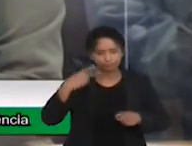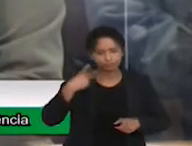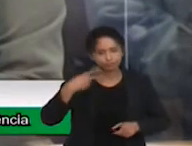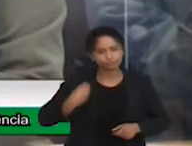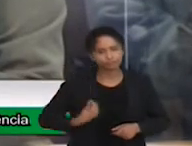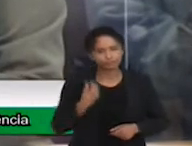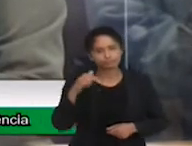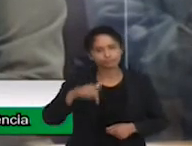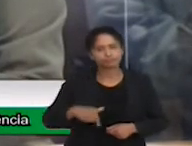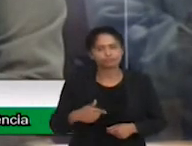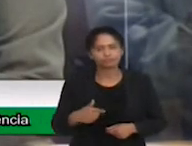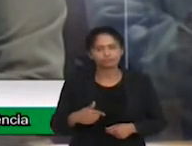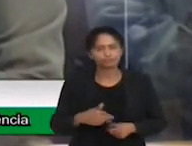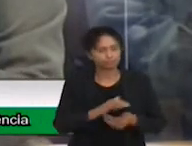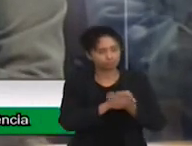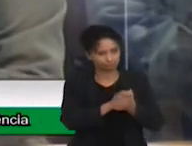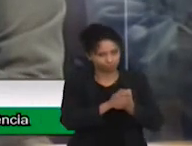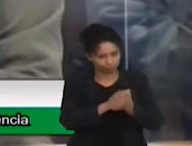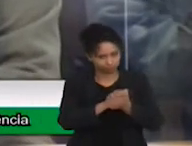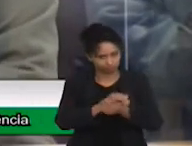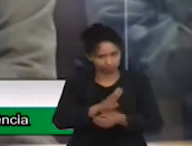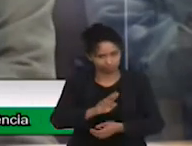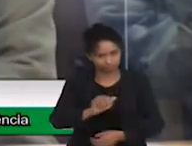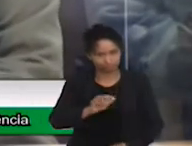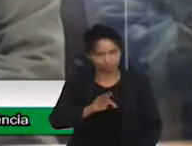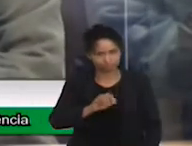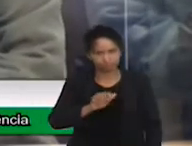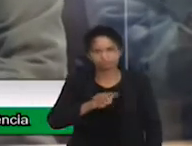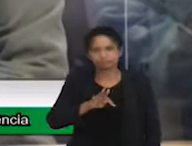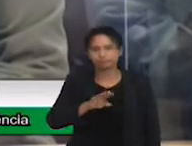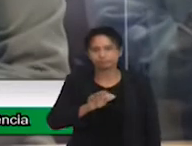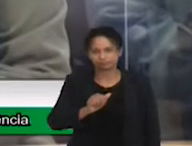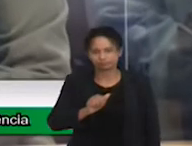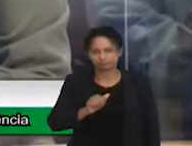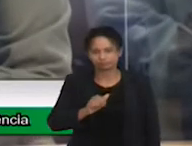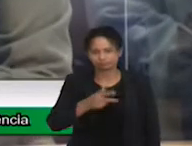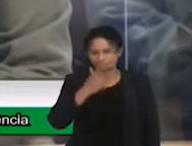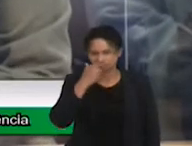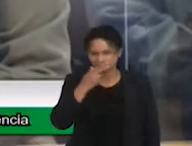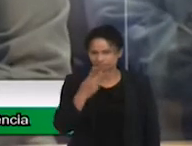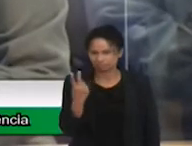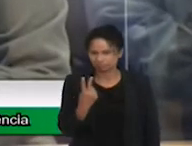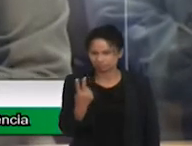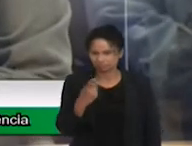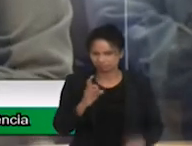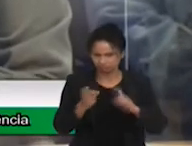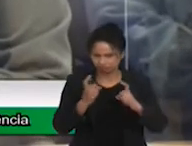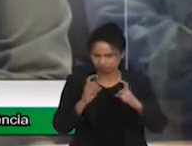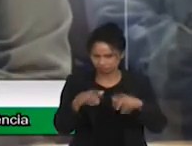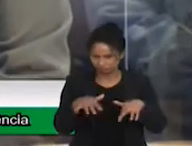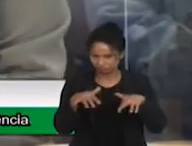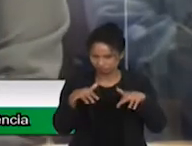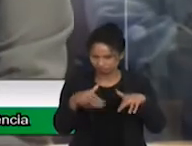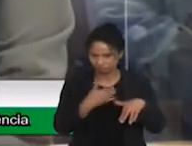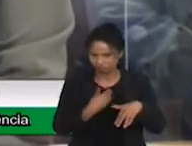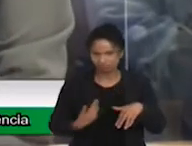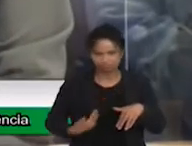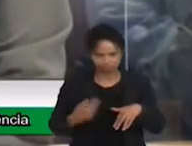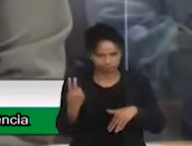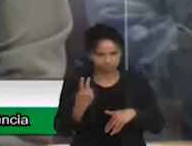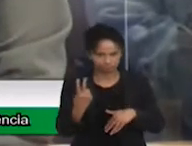vereador Batista, que eu acho que é a segunda audição, audiência, não é? Audiência pública